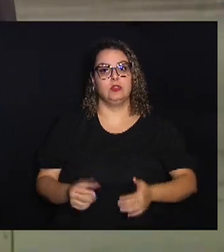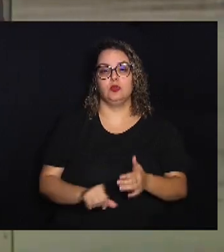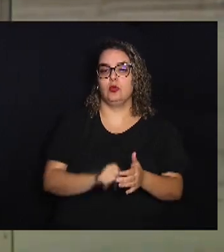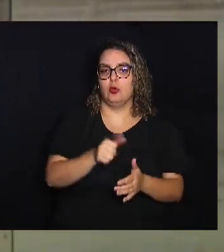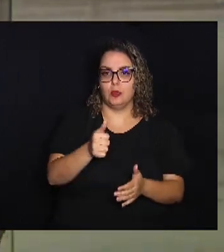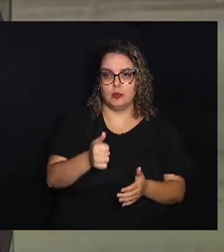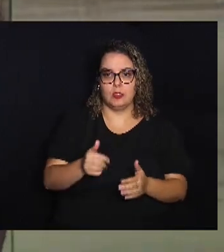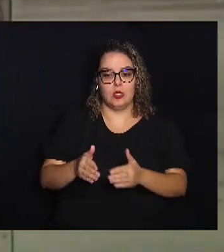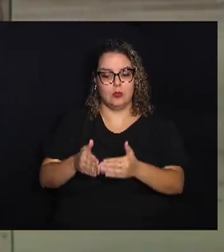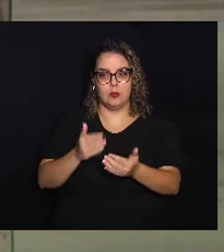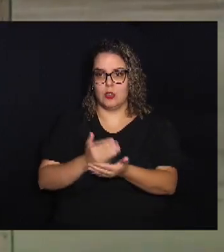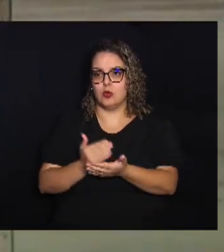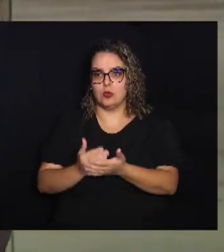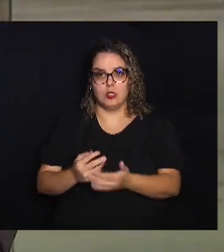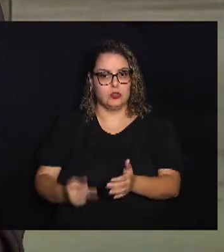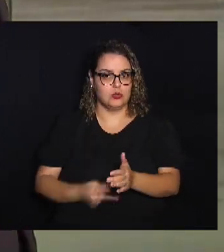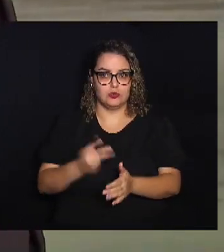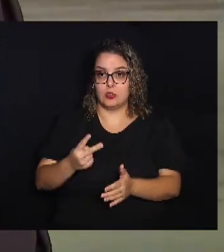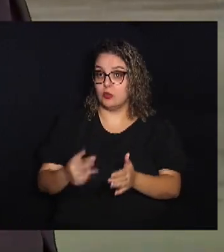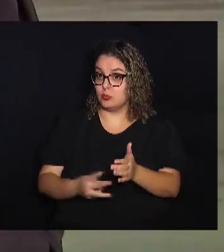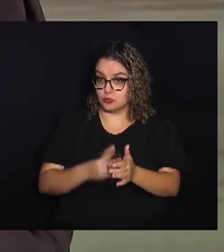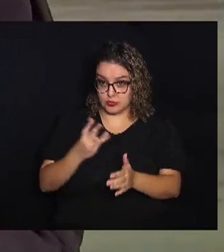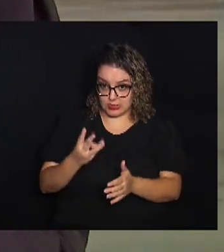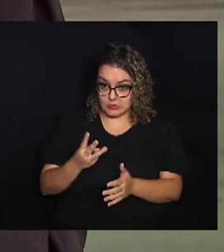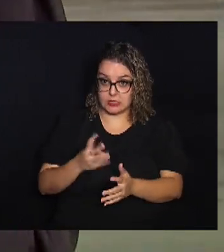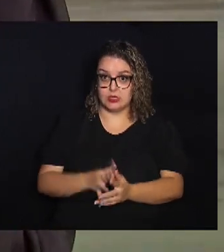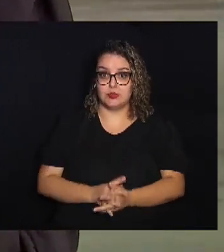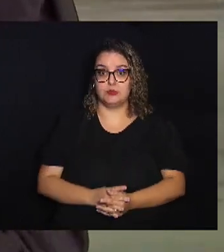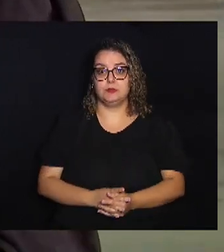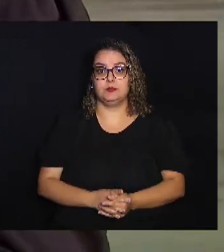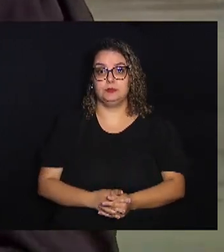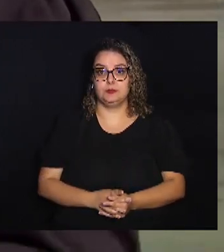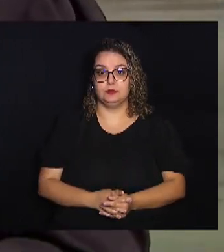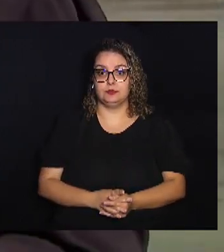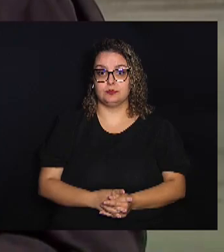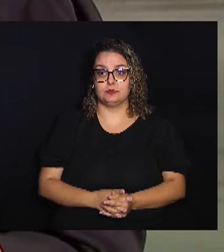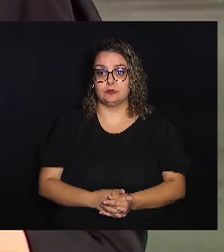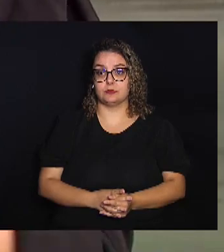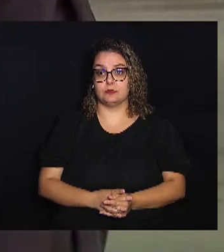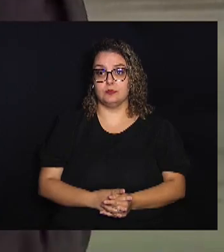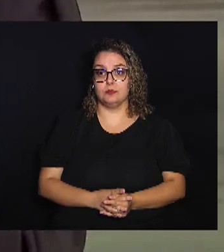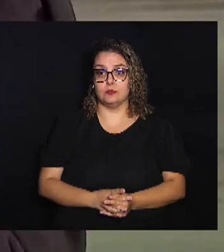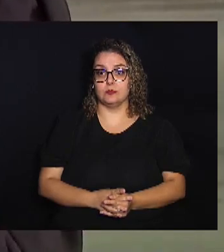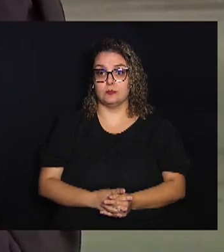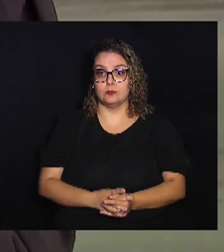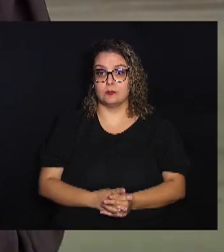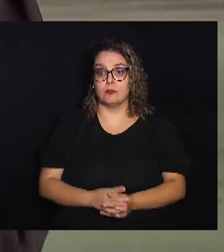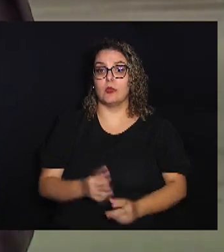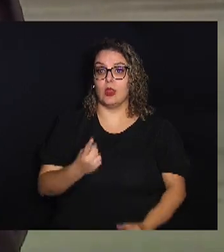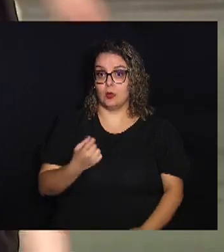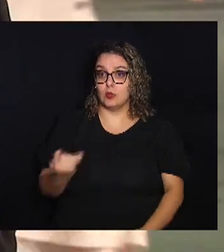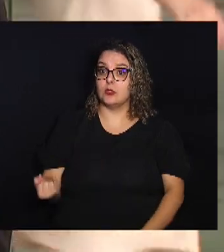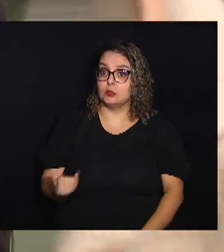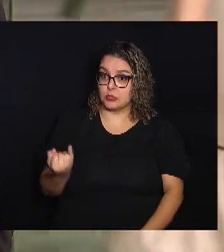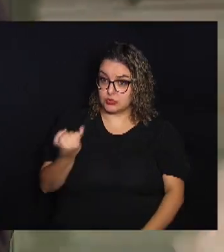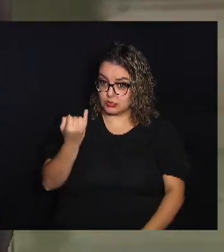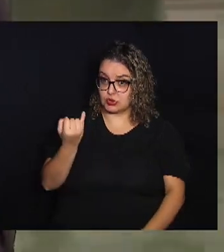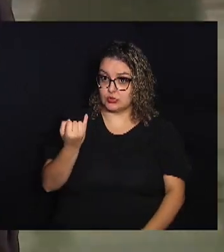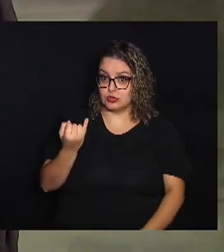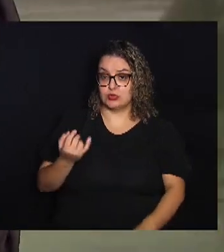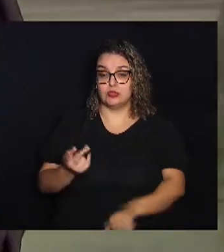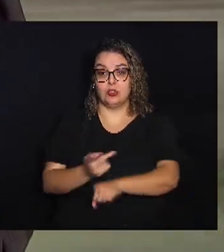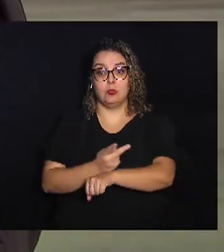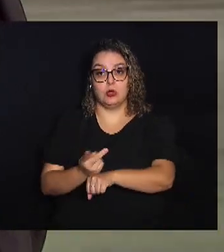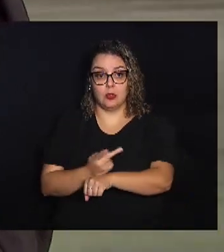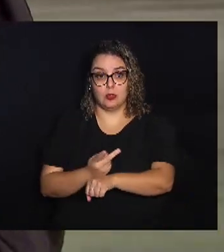empréstimo, o segundo até o terceiro a única importância da busca para